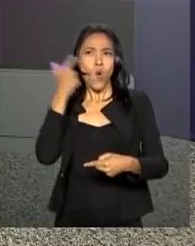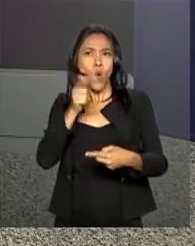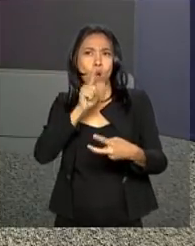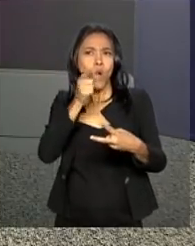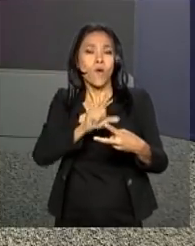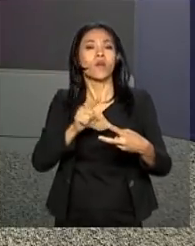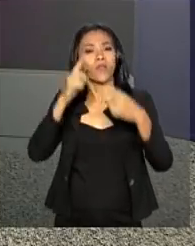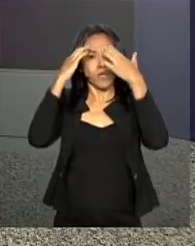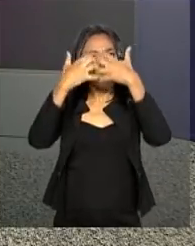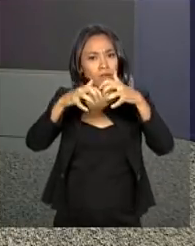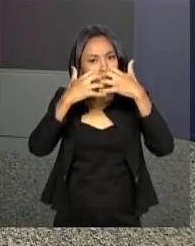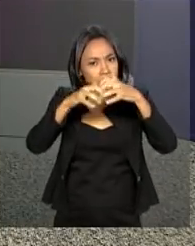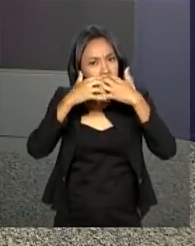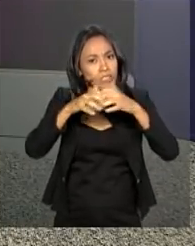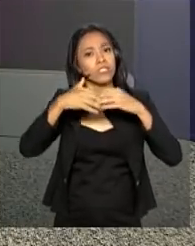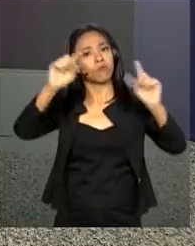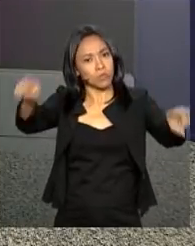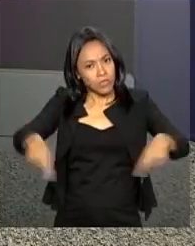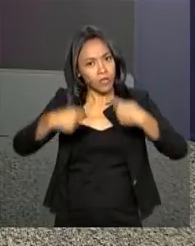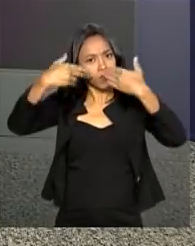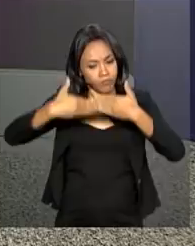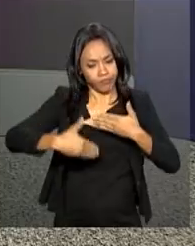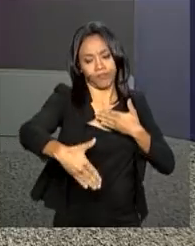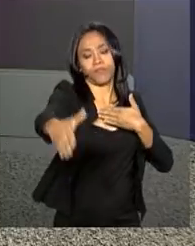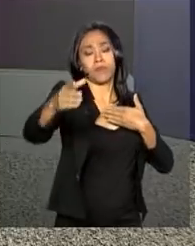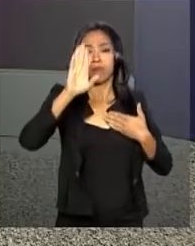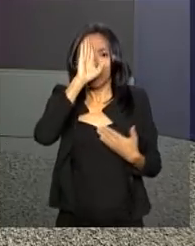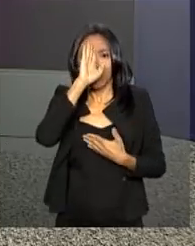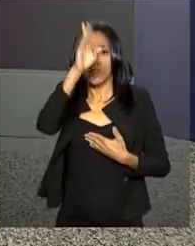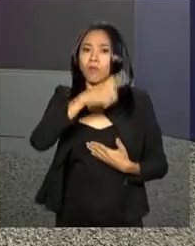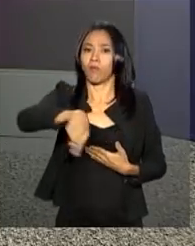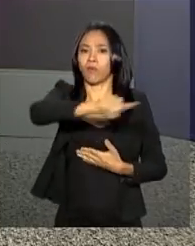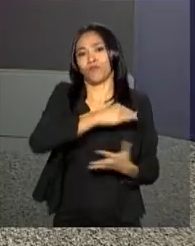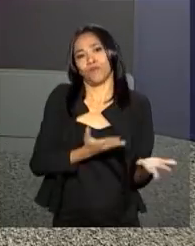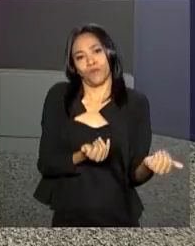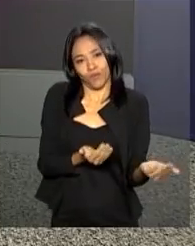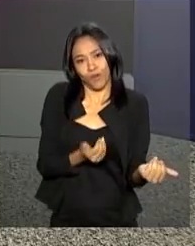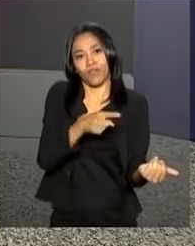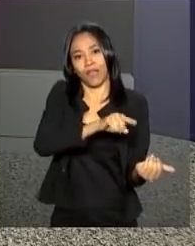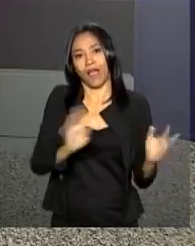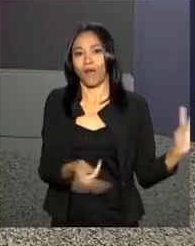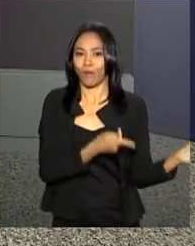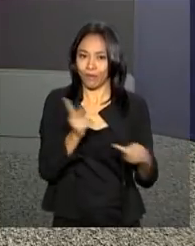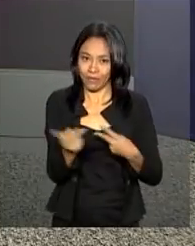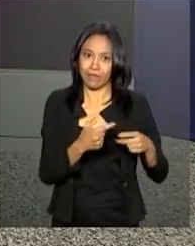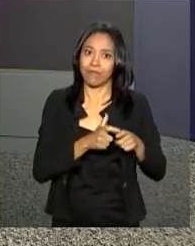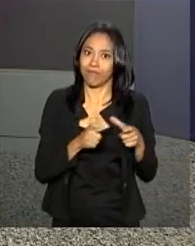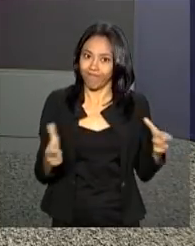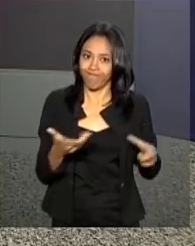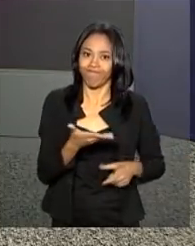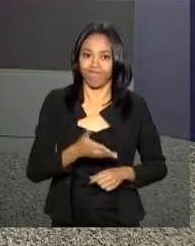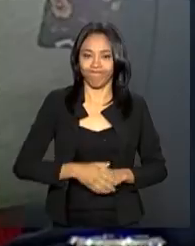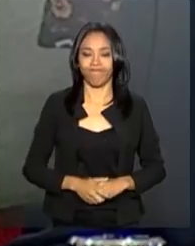sobre os desafios, especialmente no caso dos jovens, onde a incidência da doença tem sido maior.